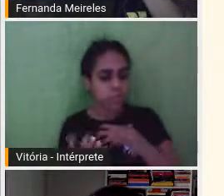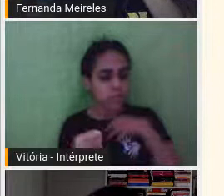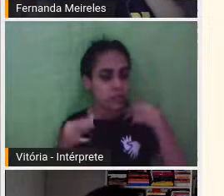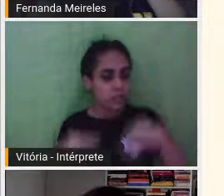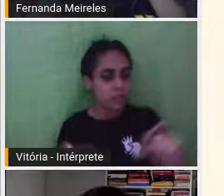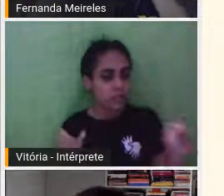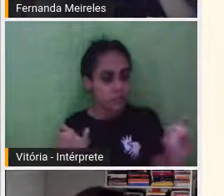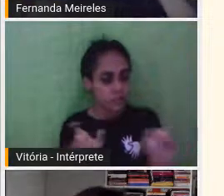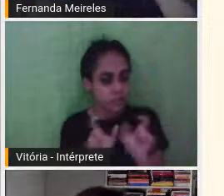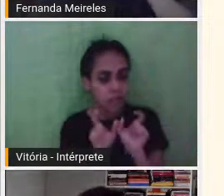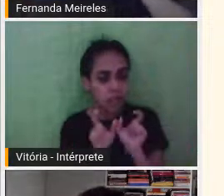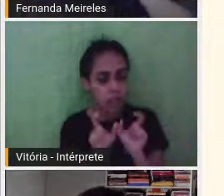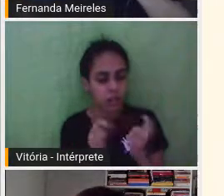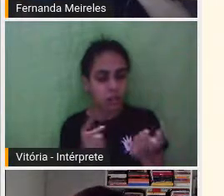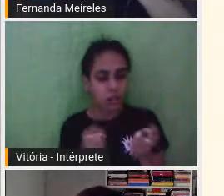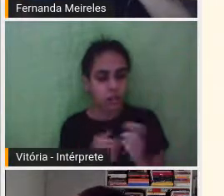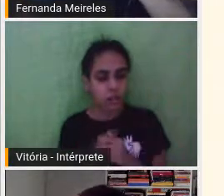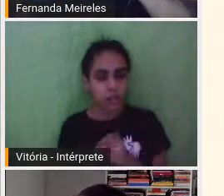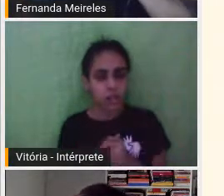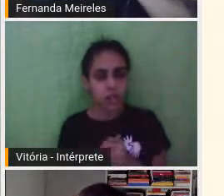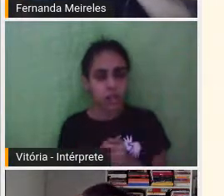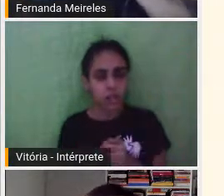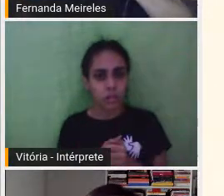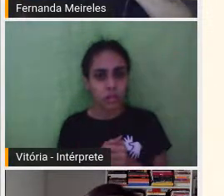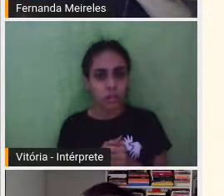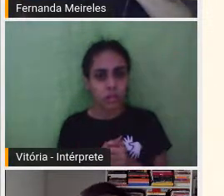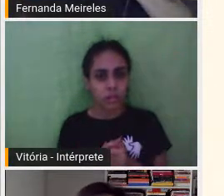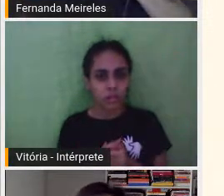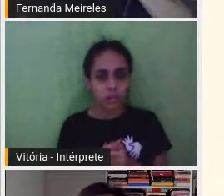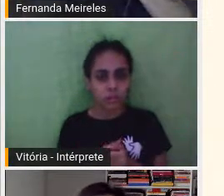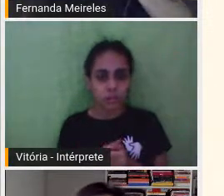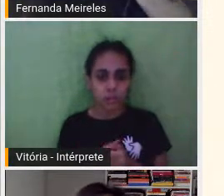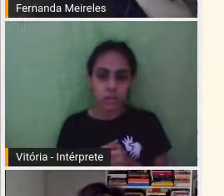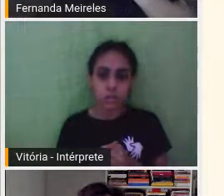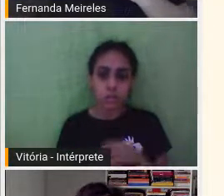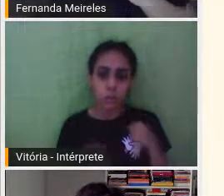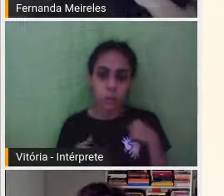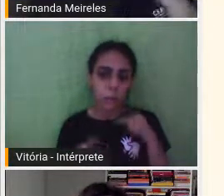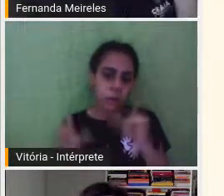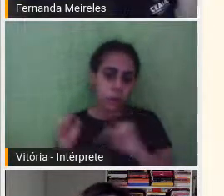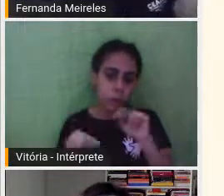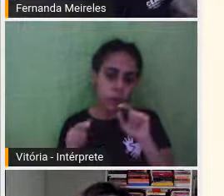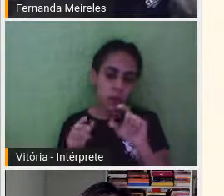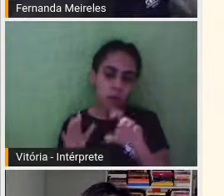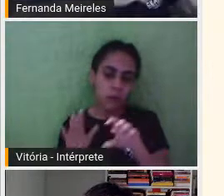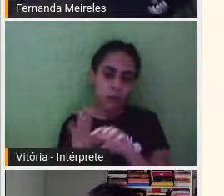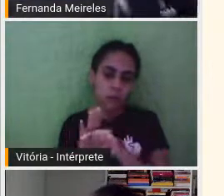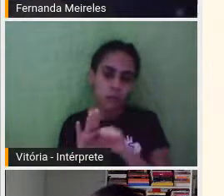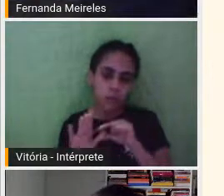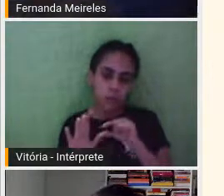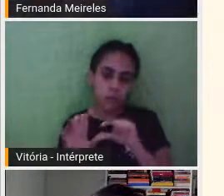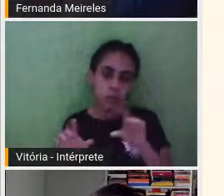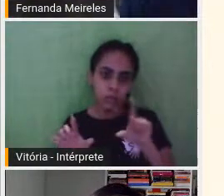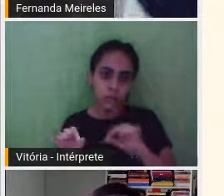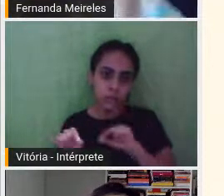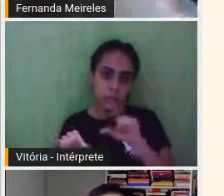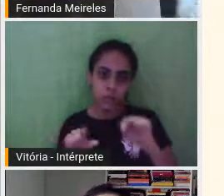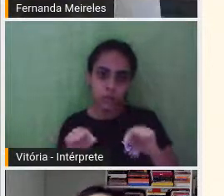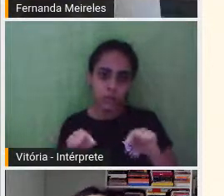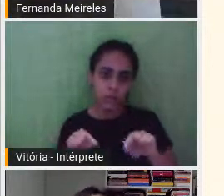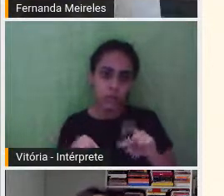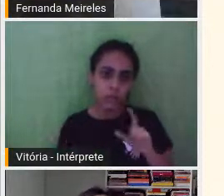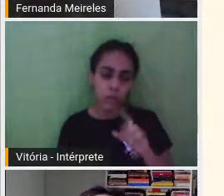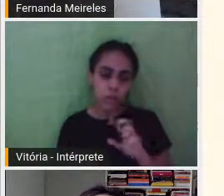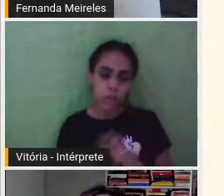Então, aqui eu tirei, né? Sem dar muito spoiler e tudo mais, tirei... Eu estou ouvindo, eu vou só conectar o cabo, estou ouvindo. Tá bom.